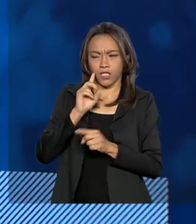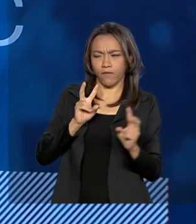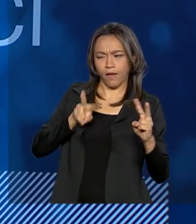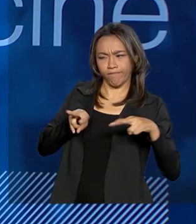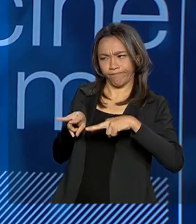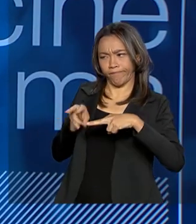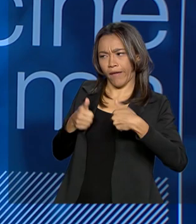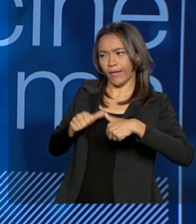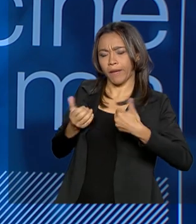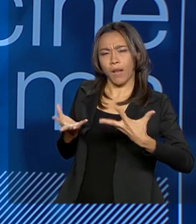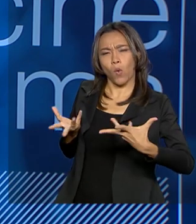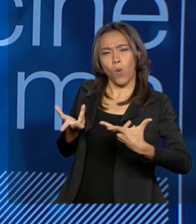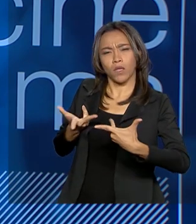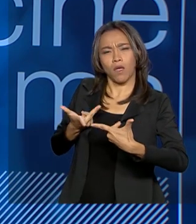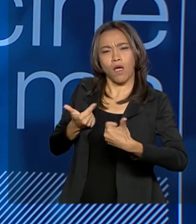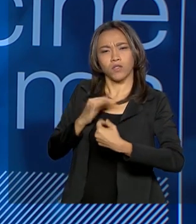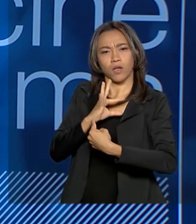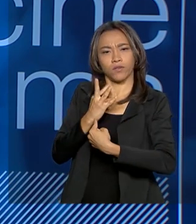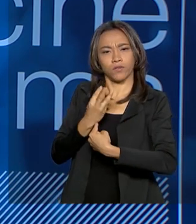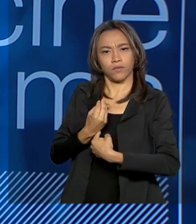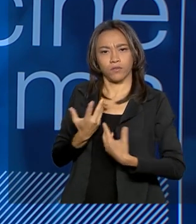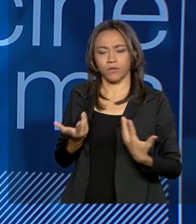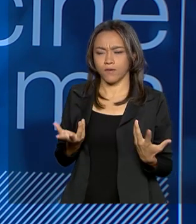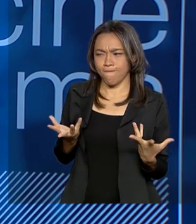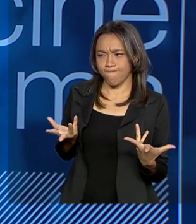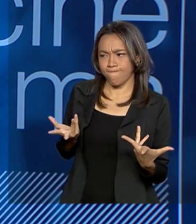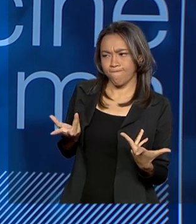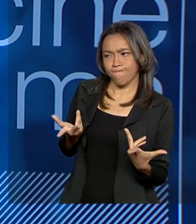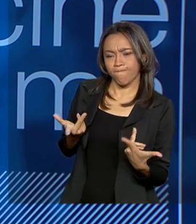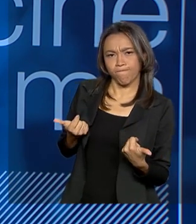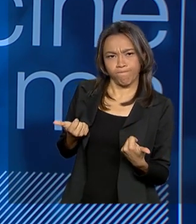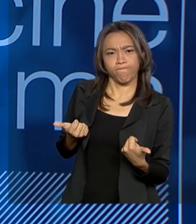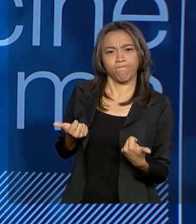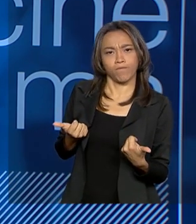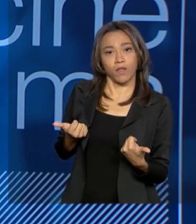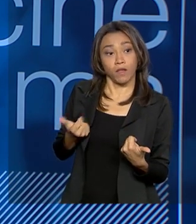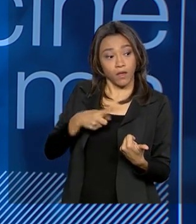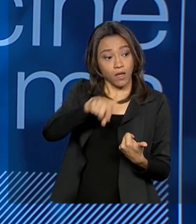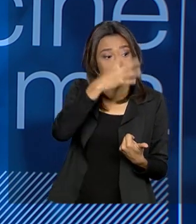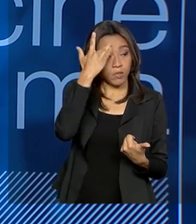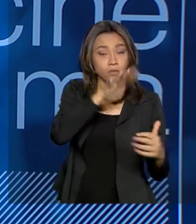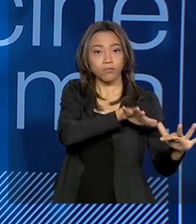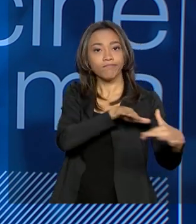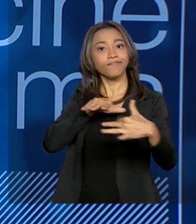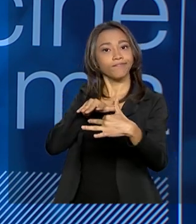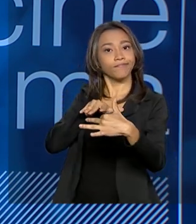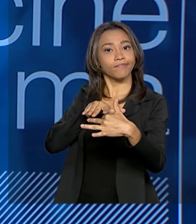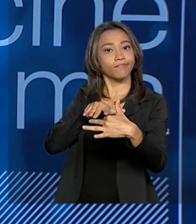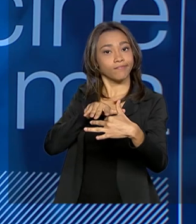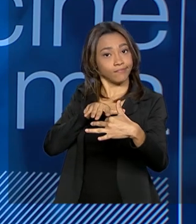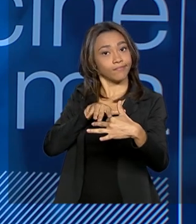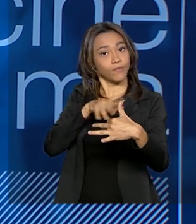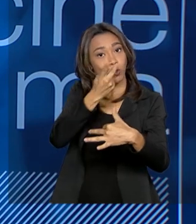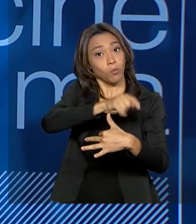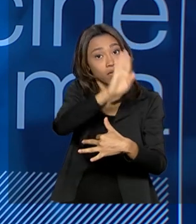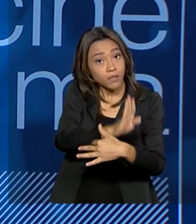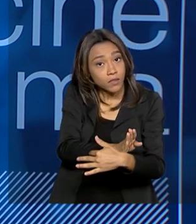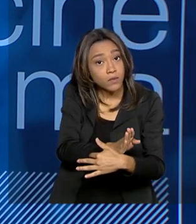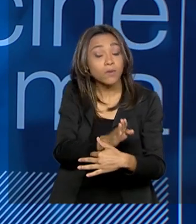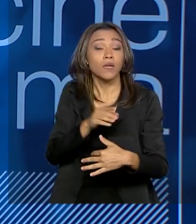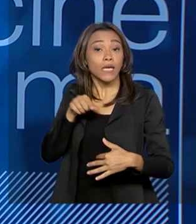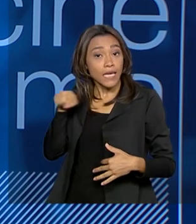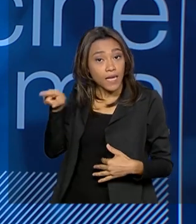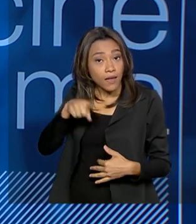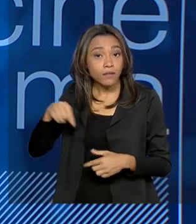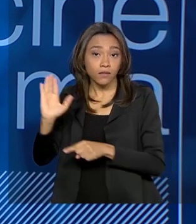artística, eles encontrem o público brasileiro. Então, que eles tenham a chance de